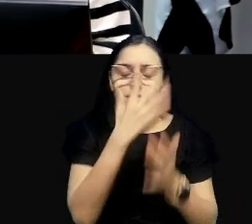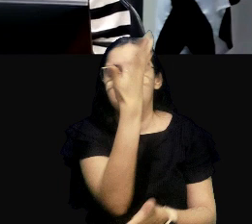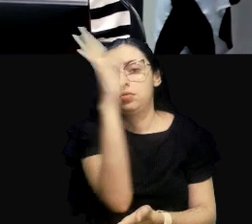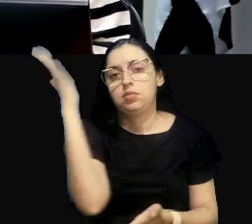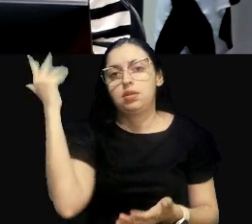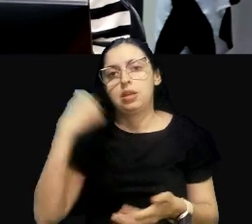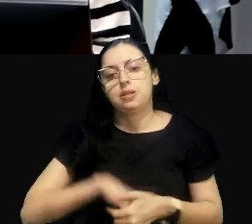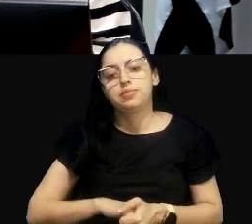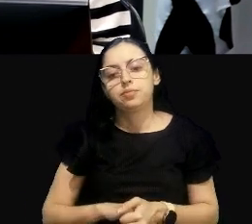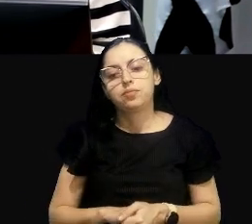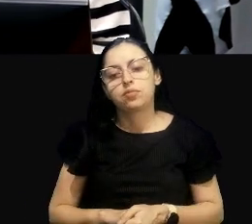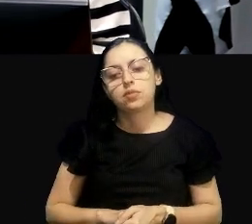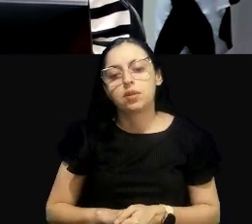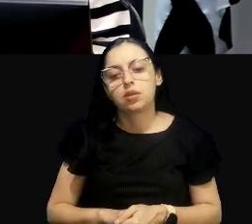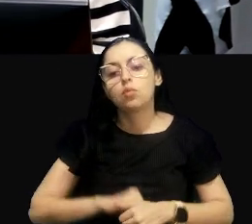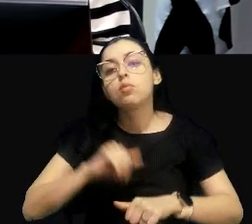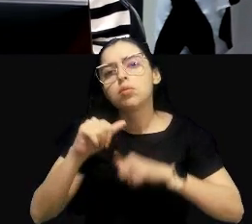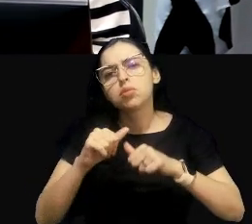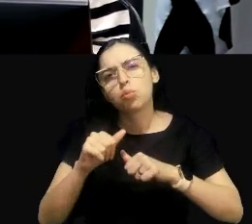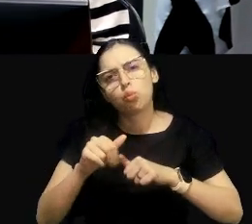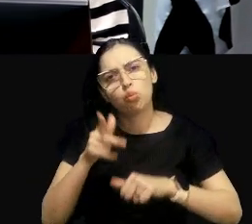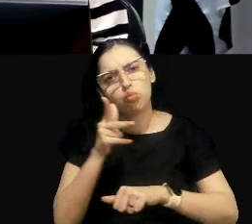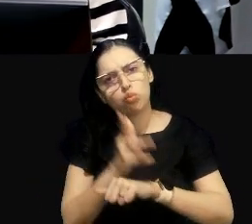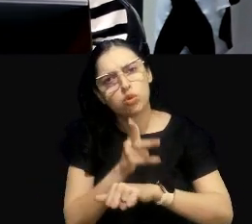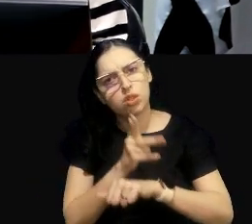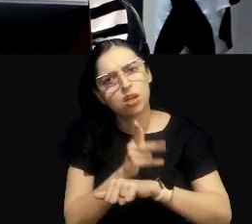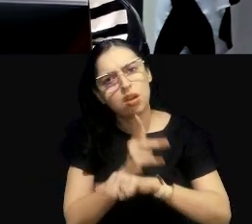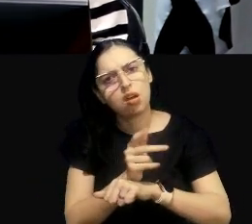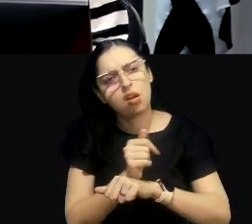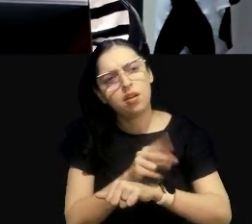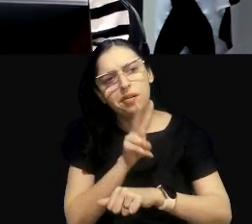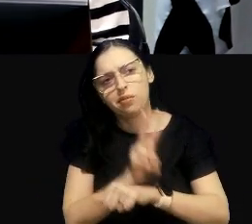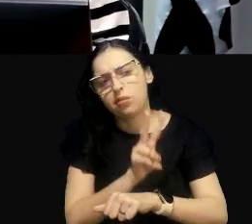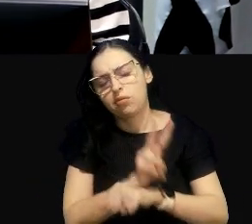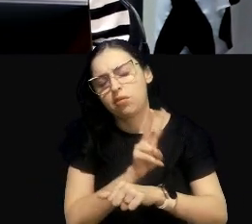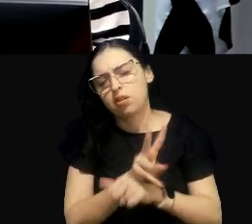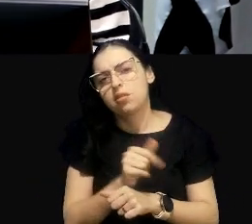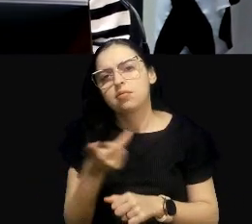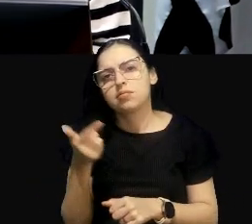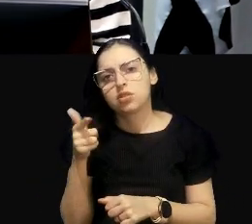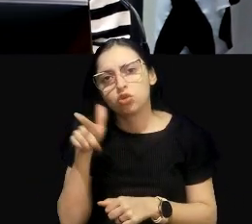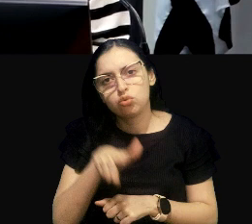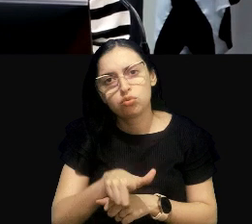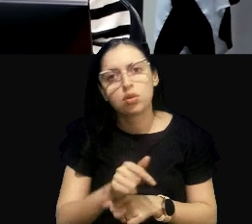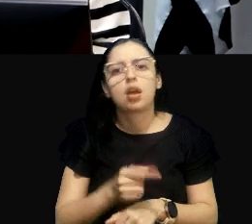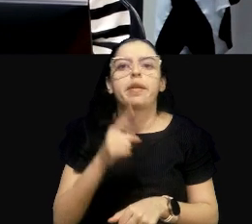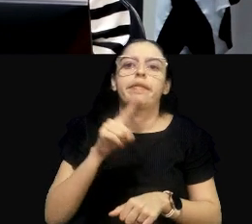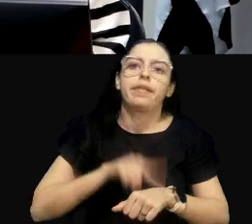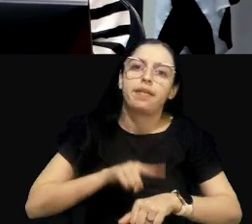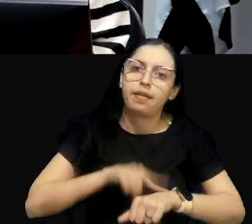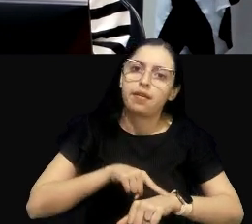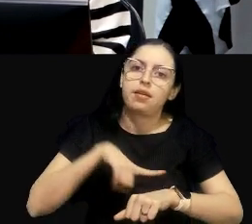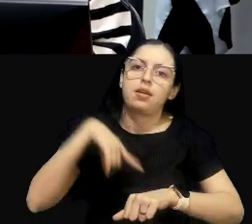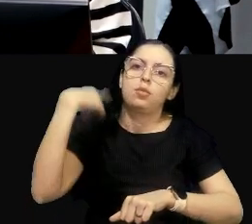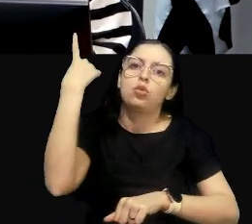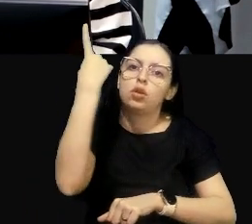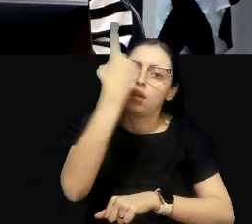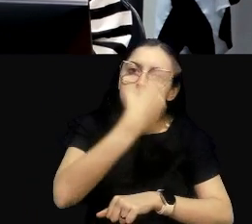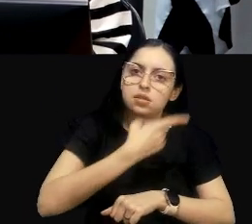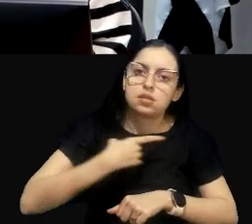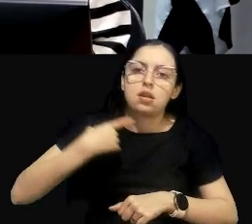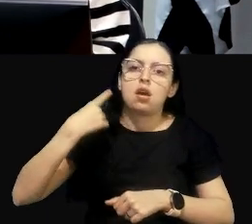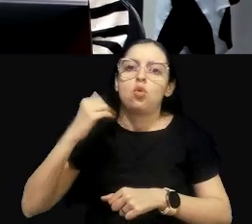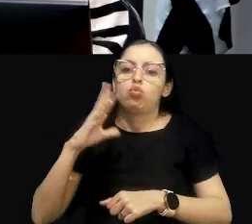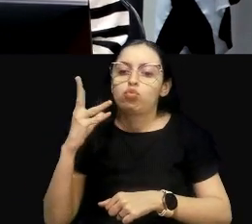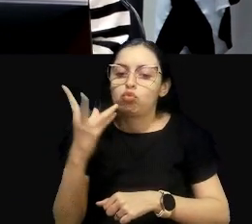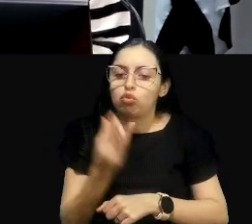E propor um monitoramento. E, mais uma vez, a gente precisa de tempo para tudo